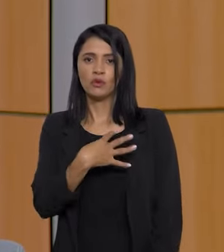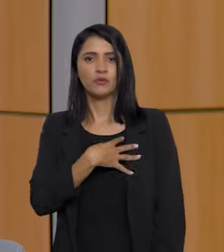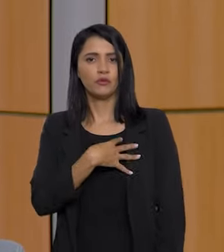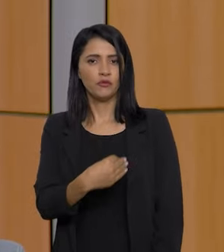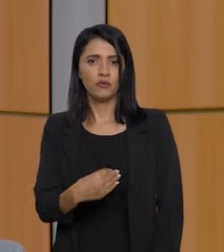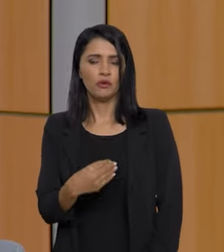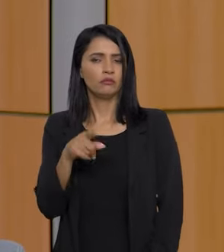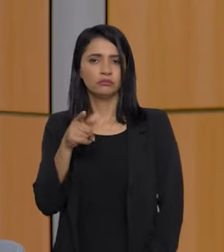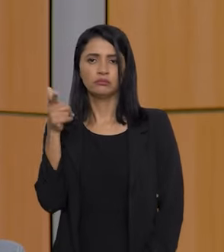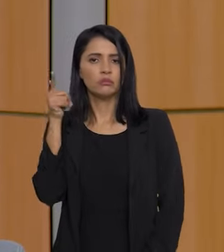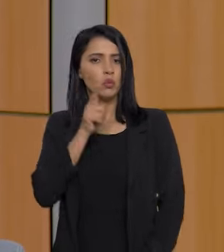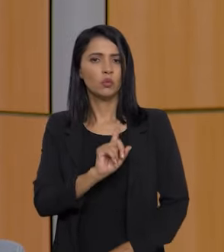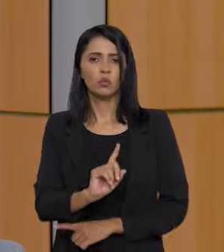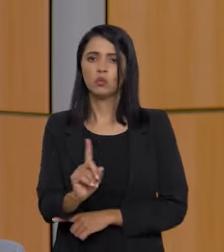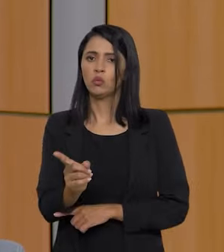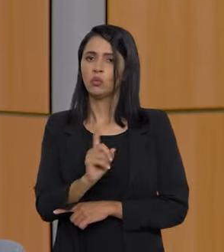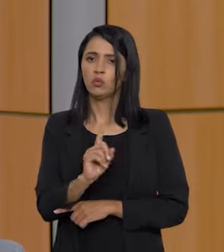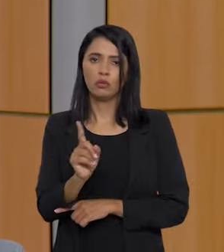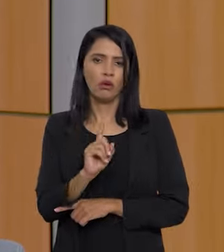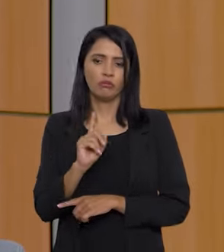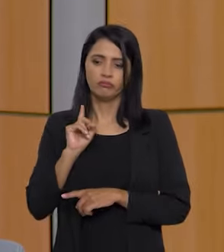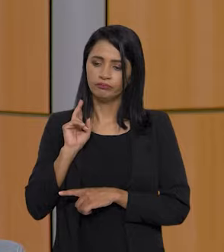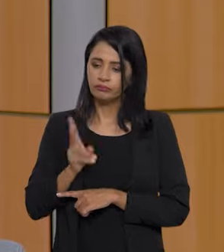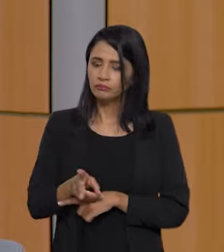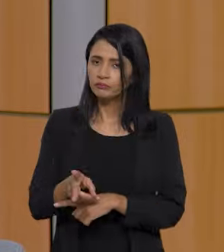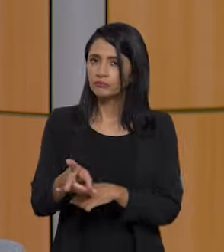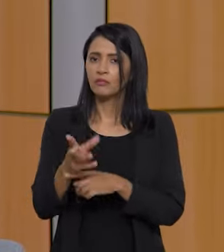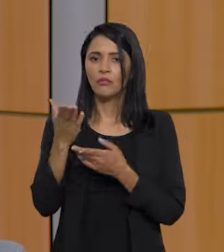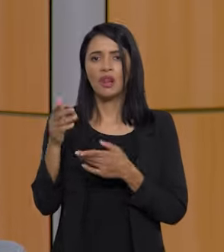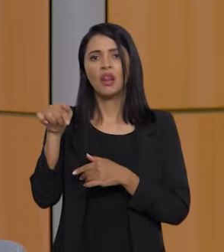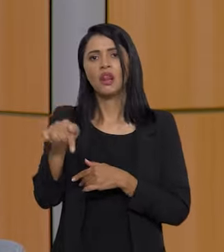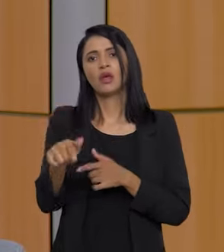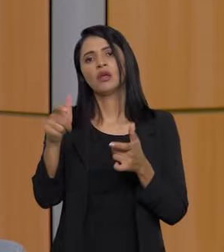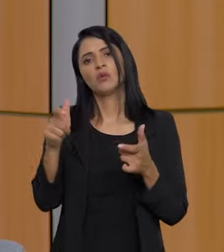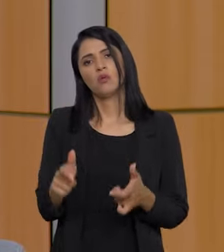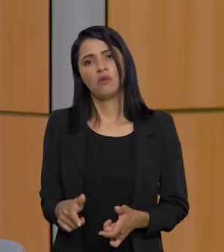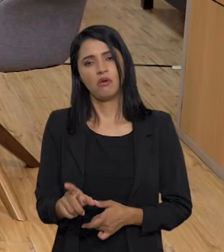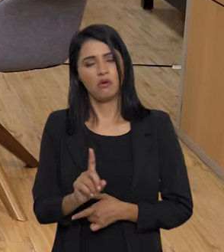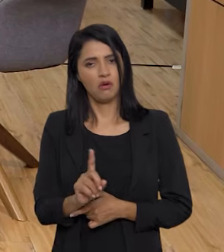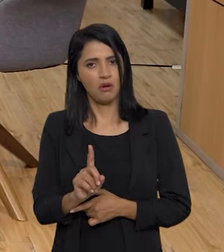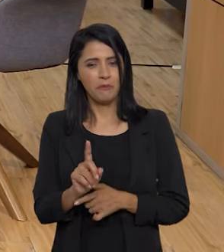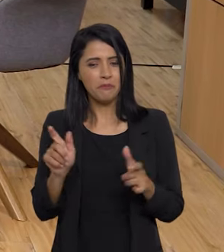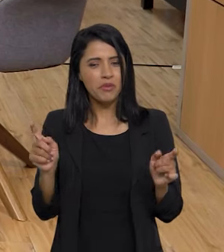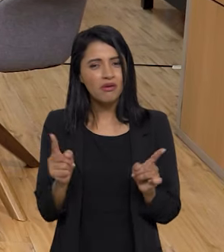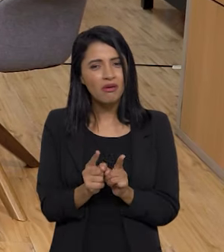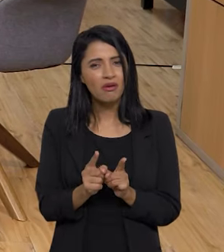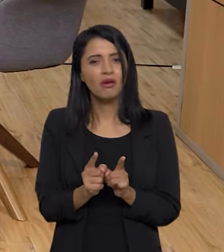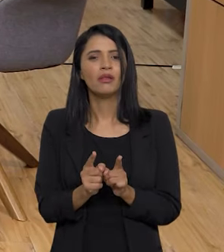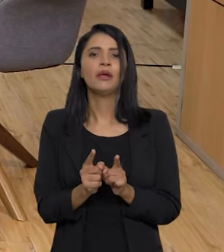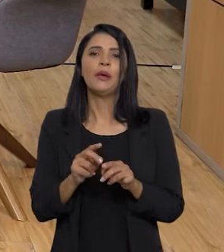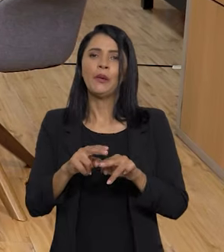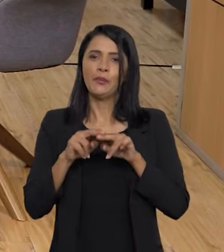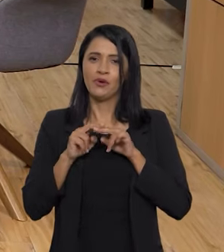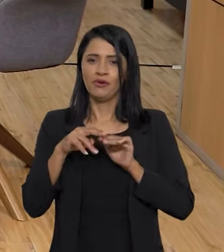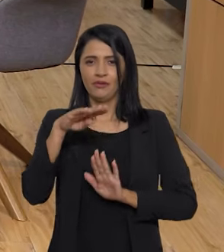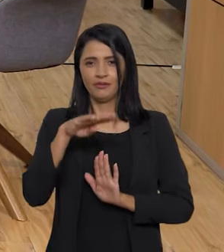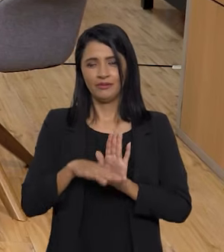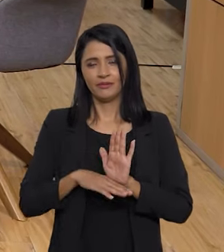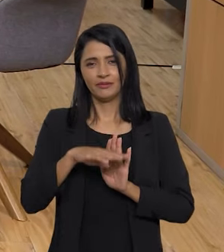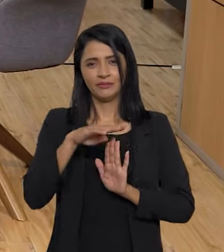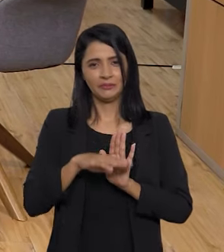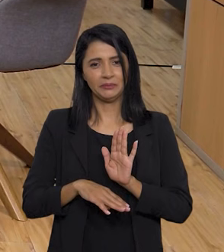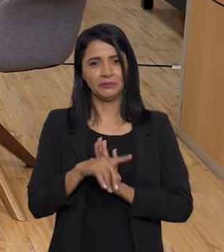quatro filhos não conseguirão prosperar como agricultores naquela pequena propriedade dos pais. Por isso que um programa de